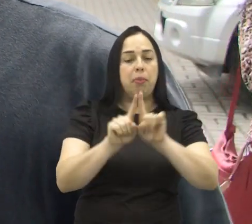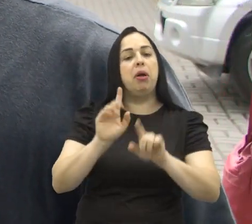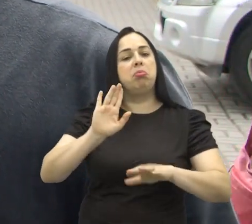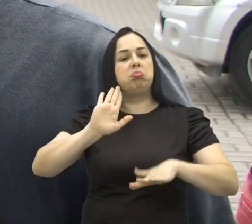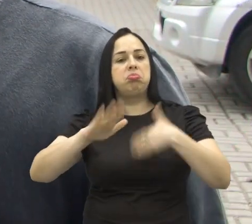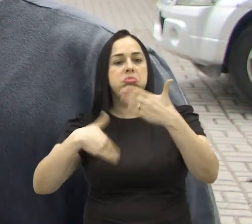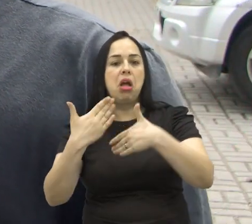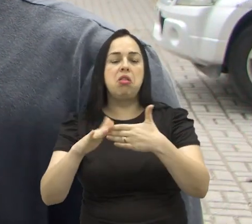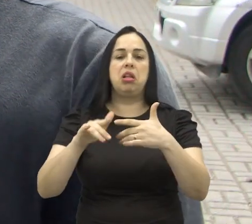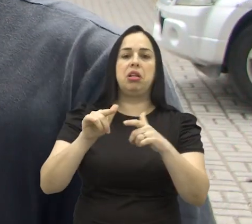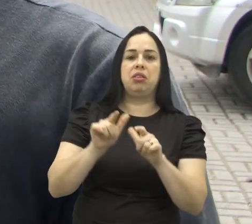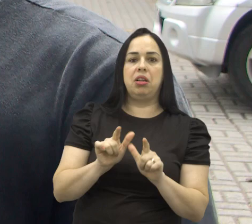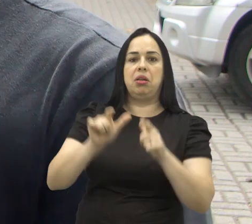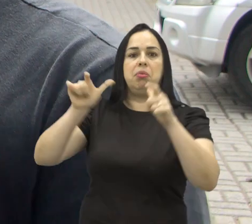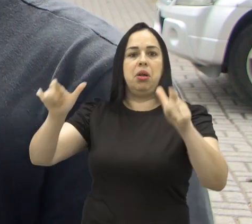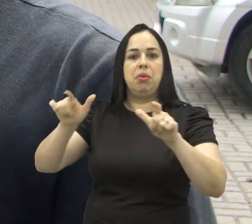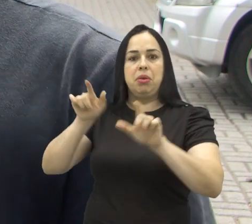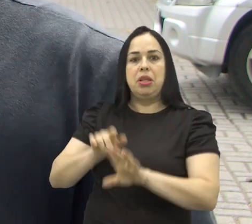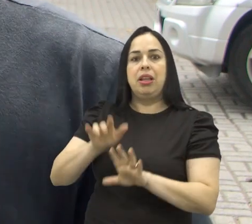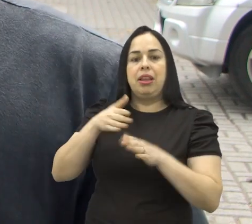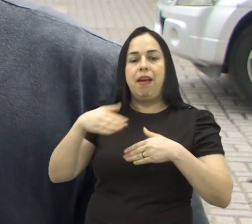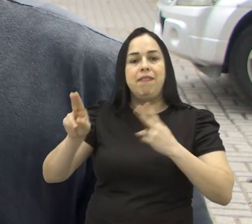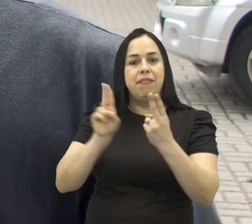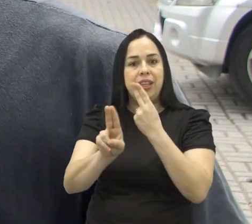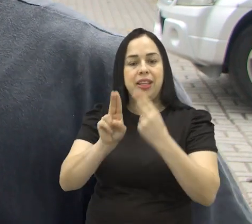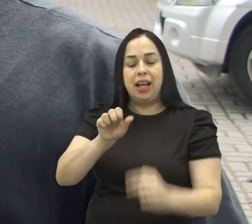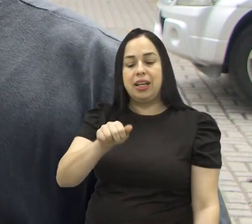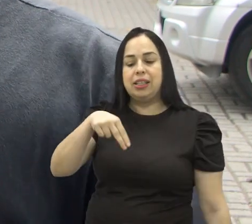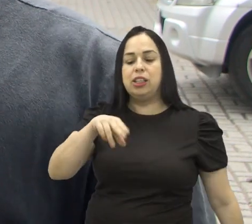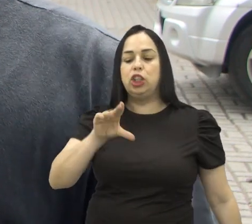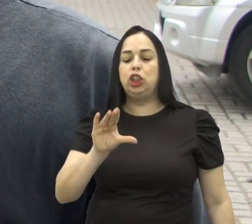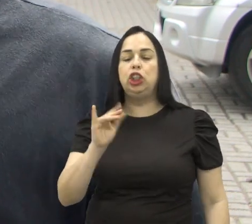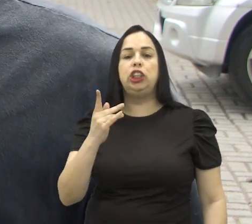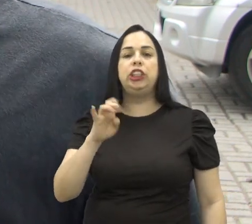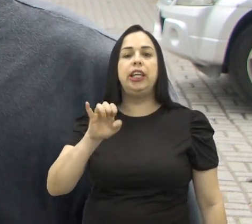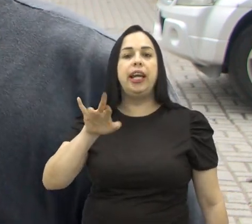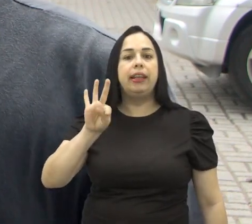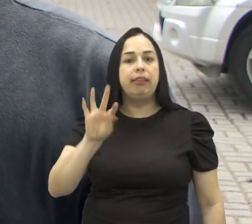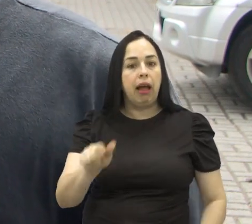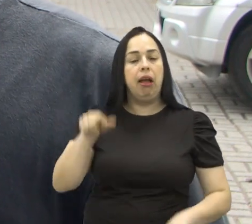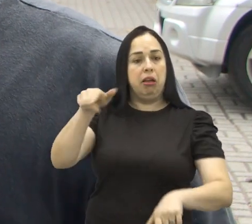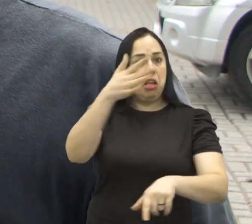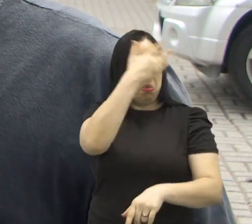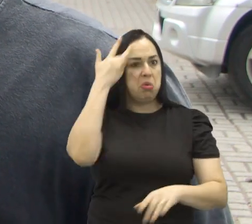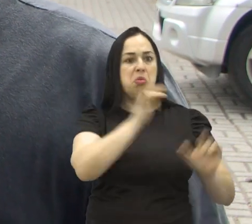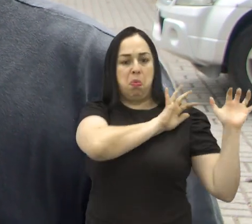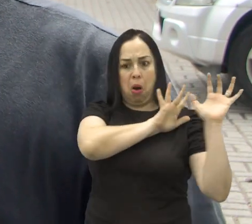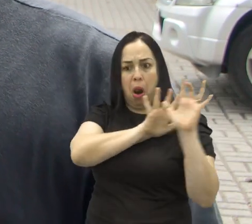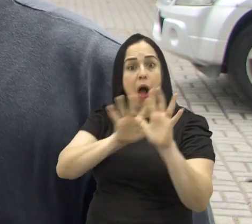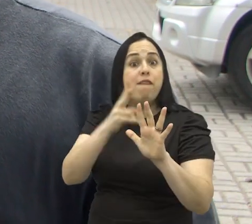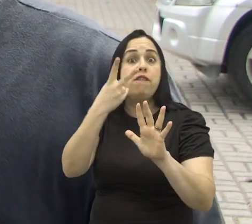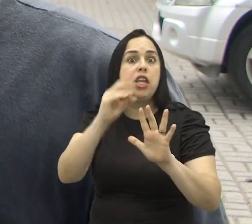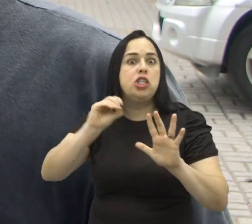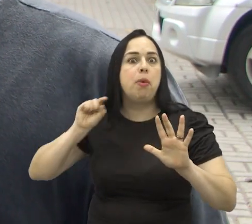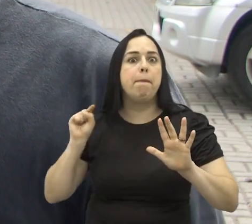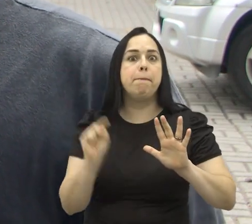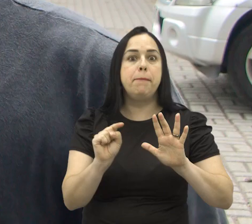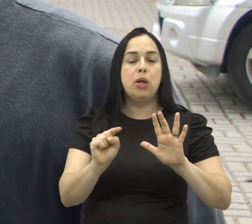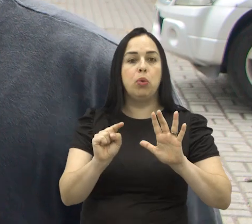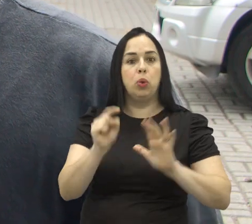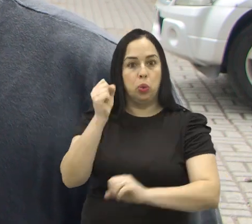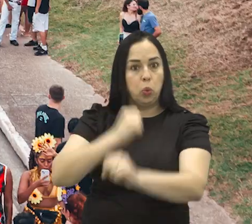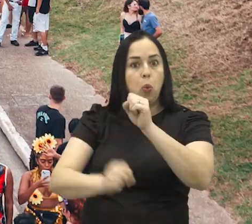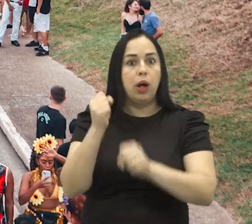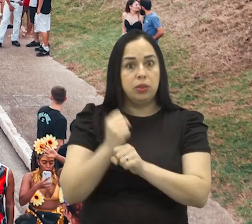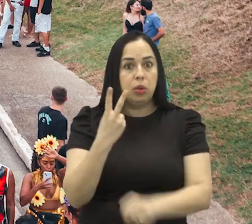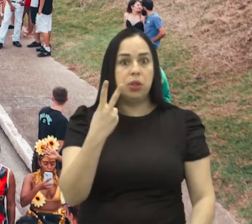evoluindo, levou para um lugar maior na Avenida Chieta, aqui próximo. E a galera aderiu super. Então, a gente juntou mais de 20 mil pessoas nessa edição de